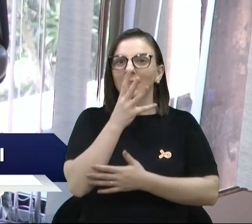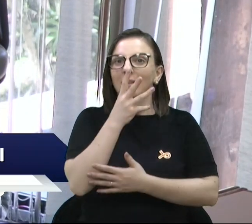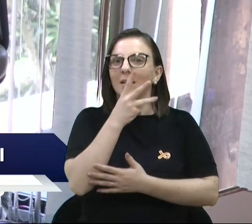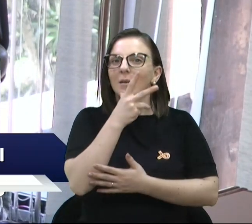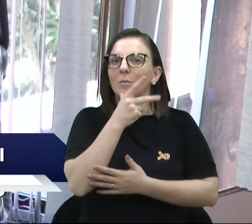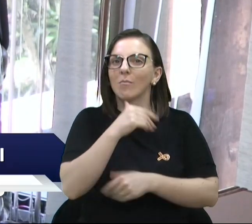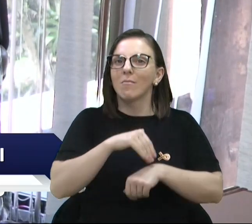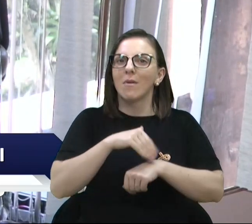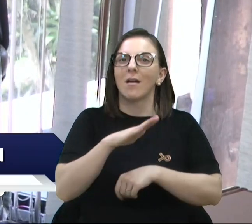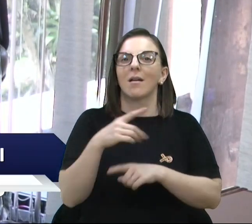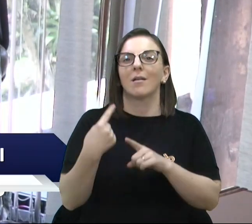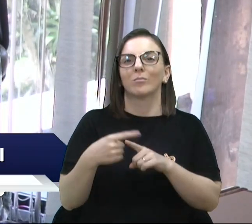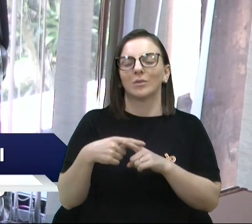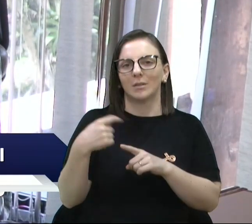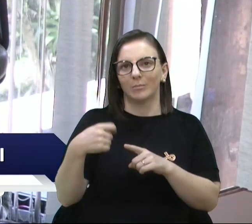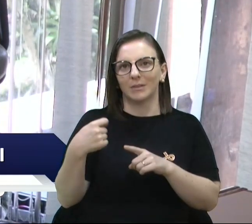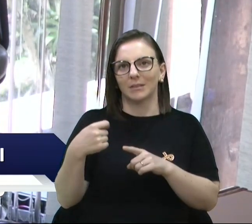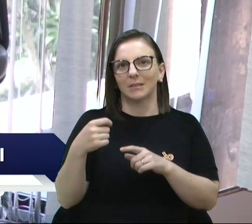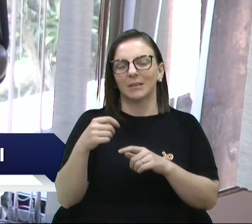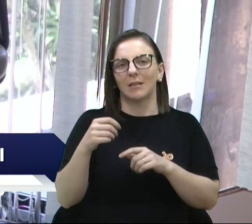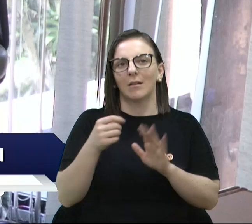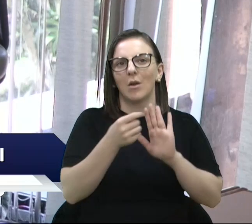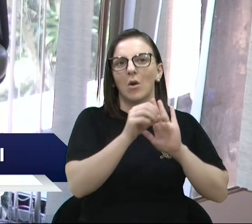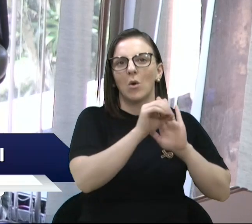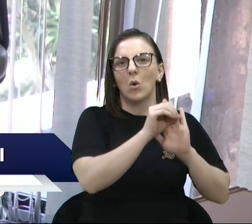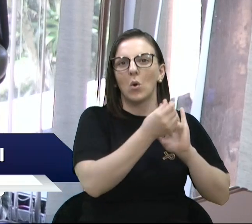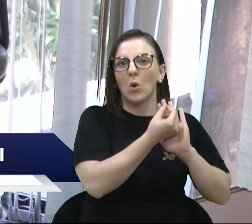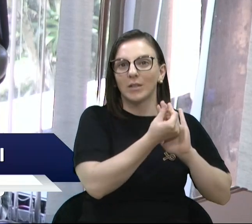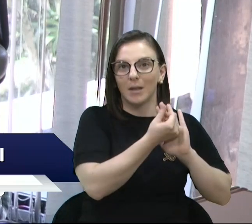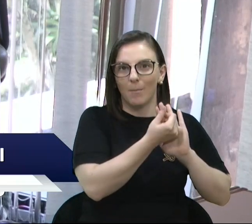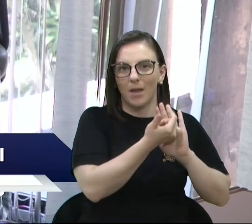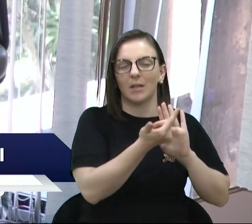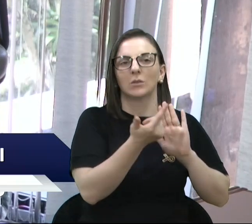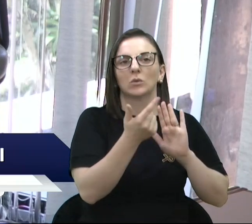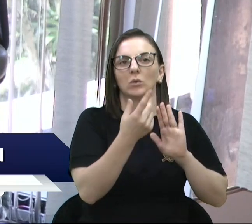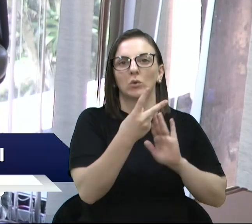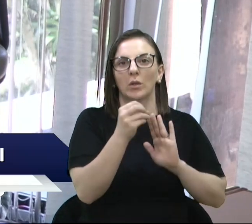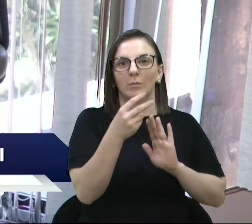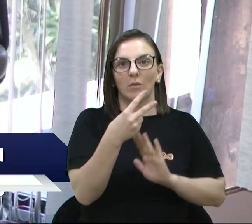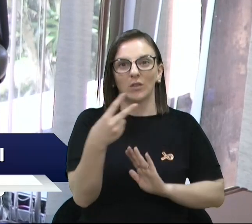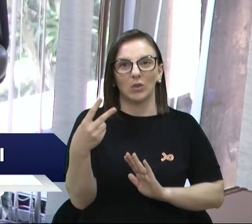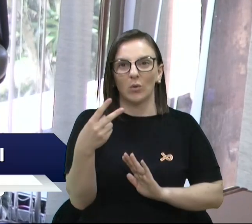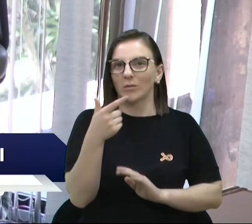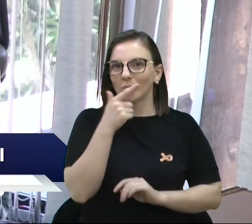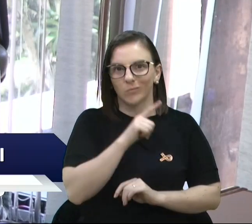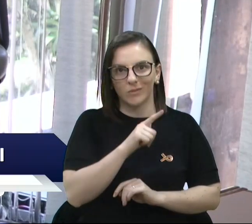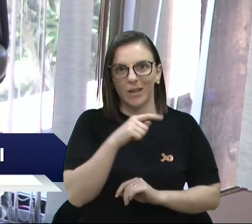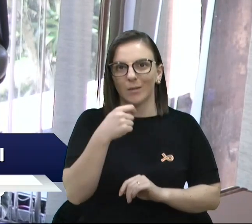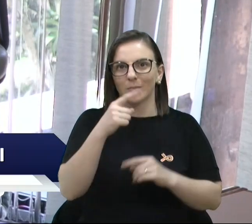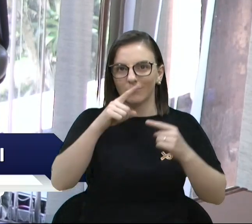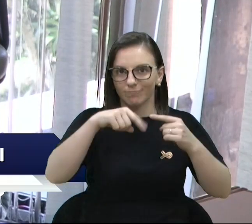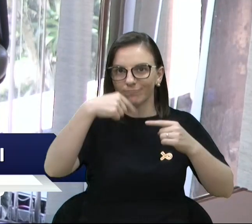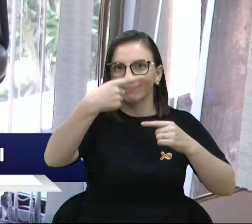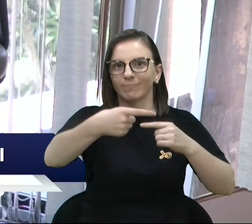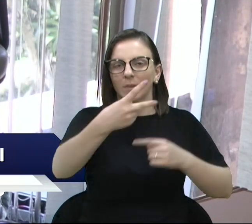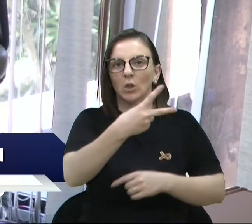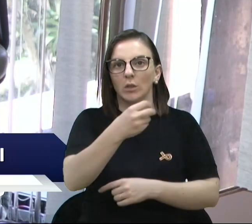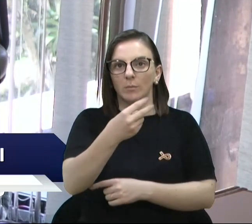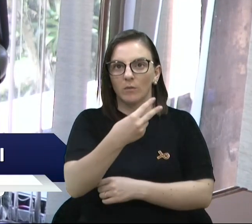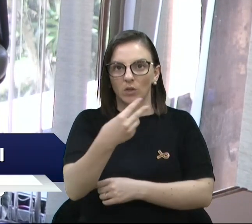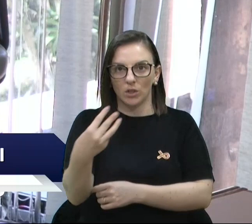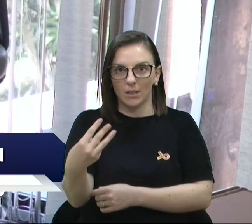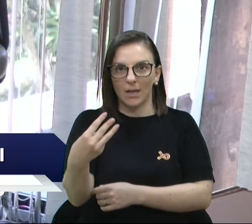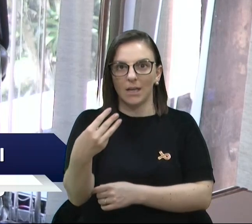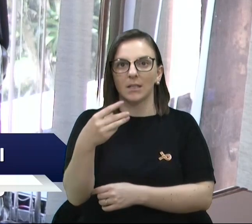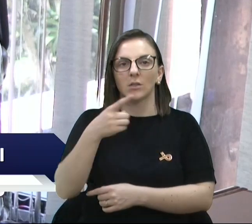orçamentar, incluir na LOA, para o ano de 2022 não vai ser possível, mas para 2023 a gente